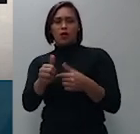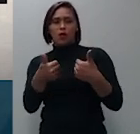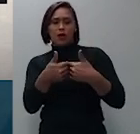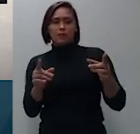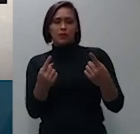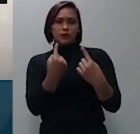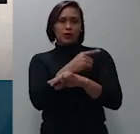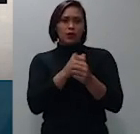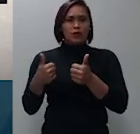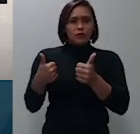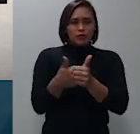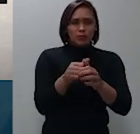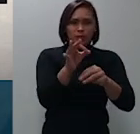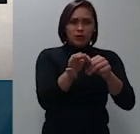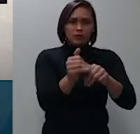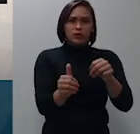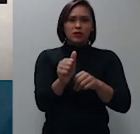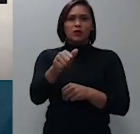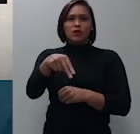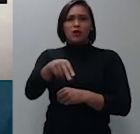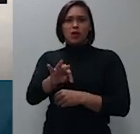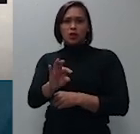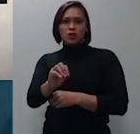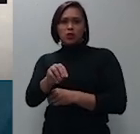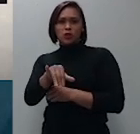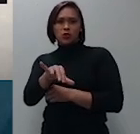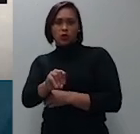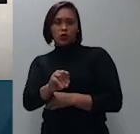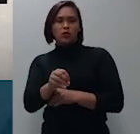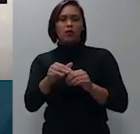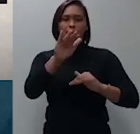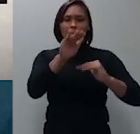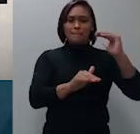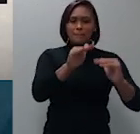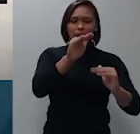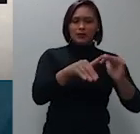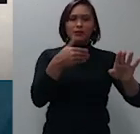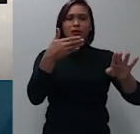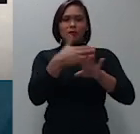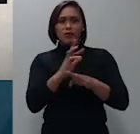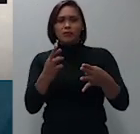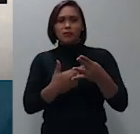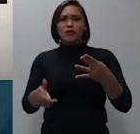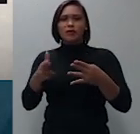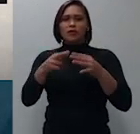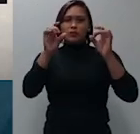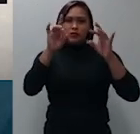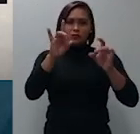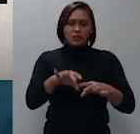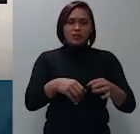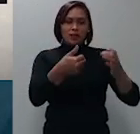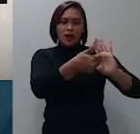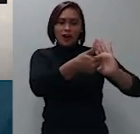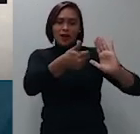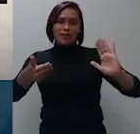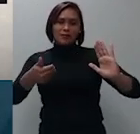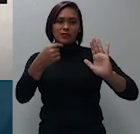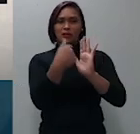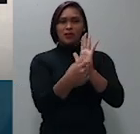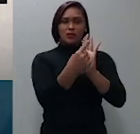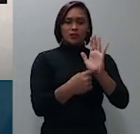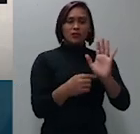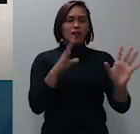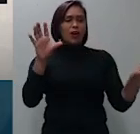iminente ministro Antônio Carlos Ferreira para dar parcial provimento ao recurso especial a fim de afastar a nulidade formal do contrato de